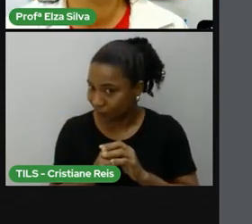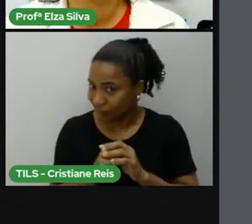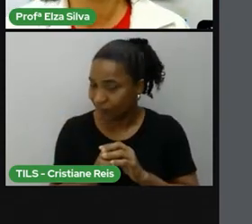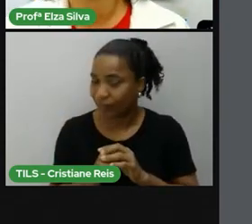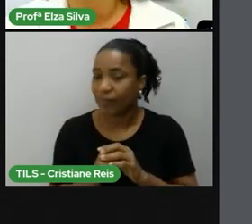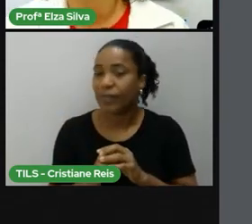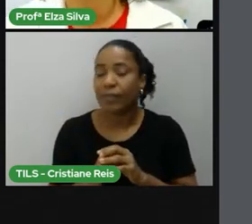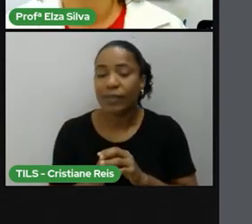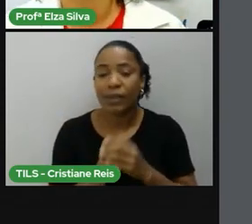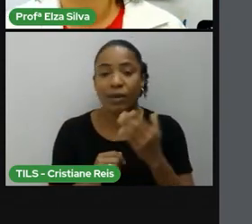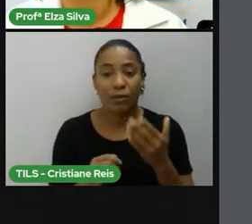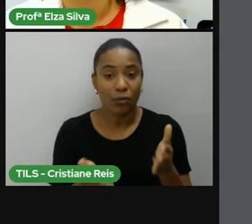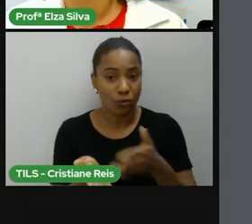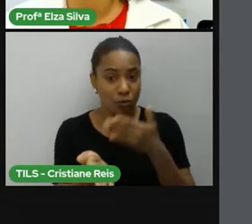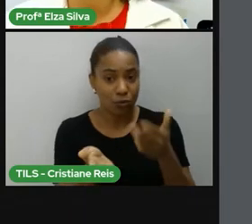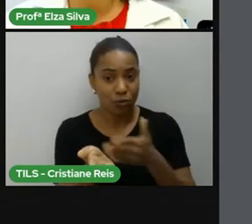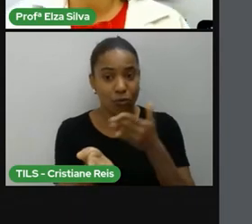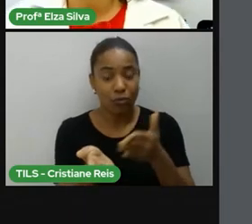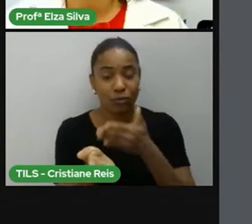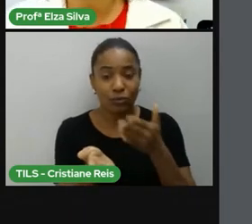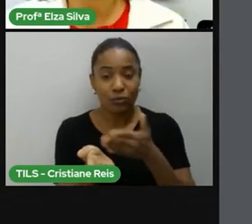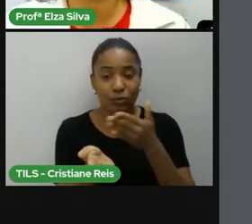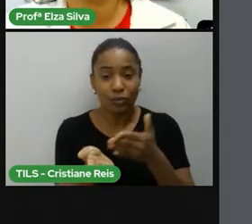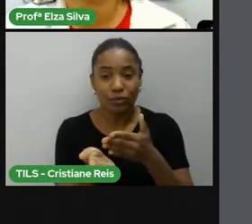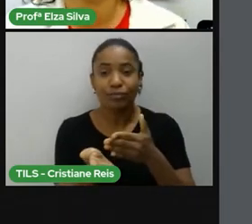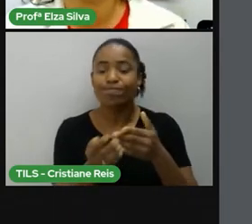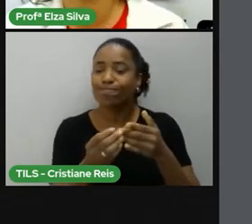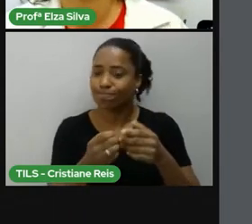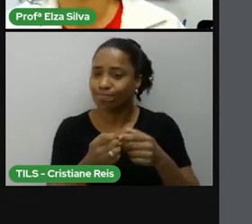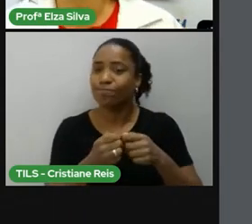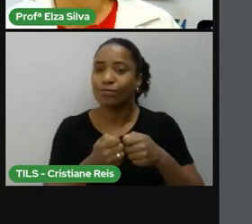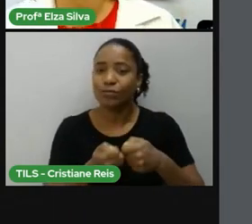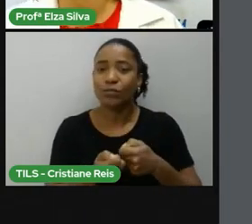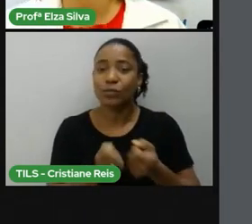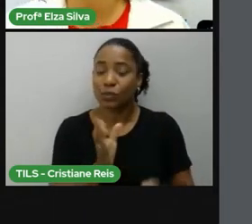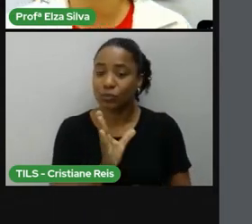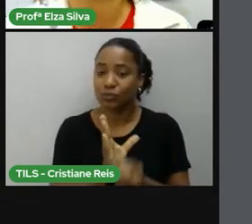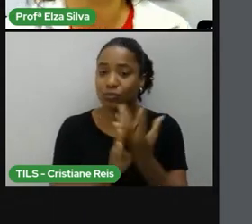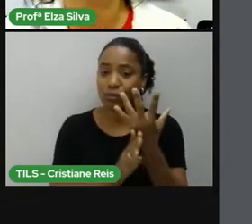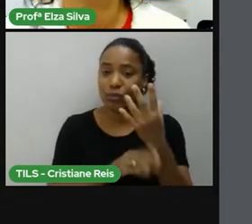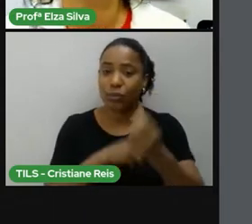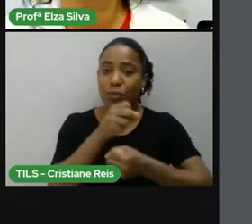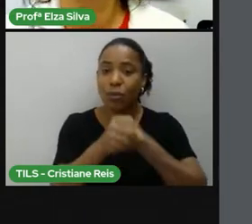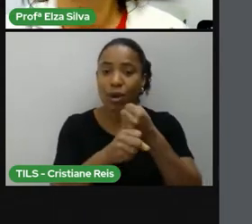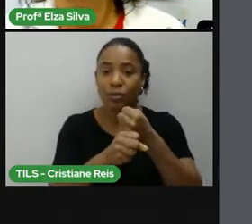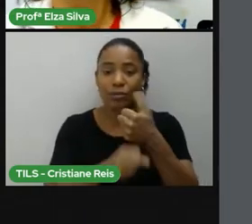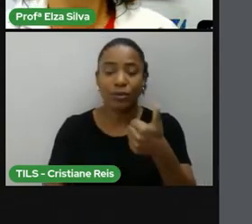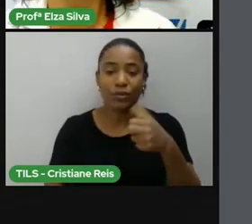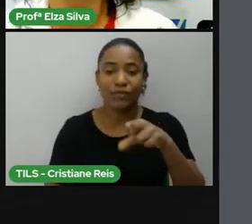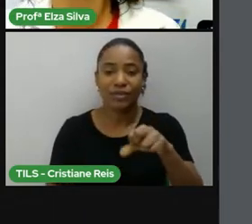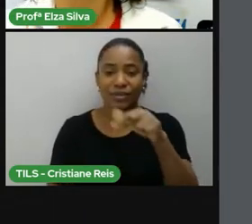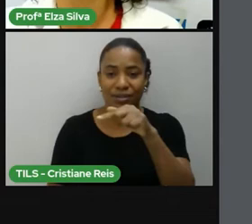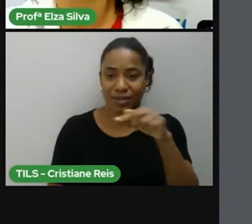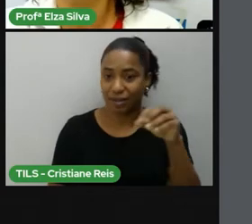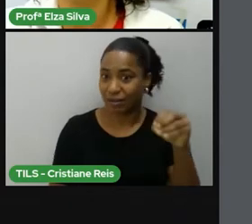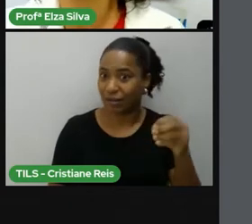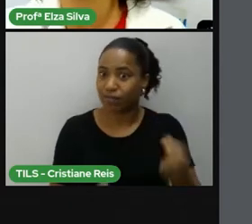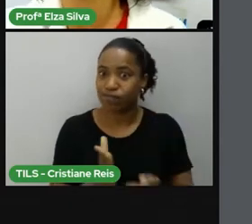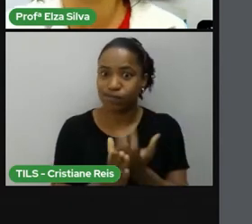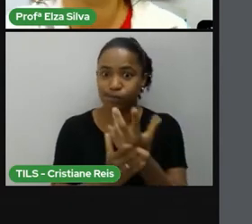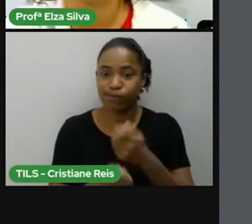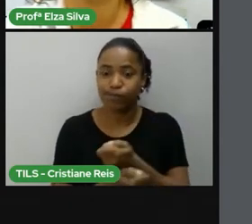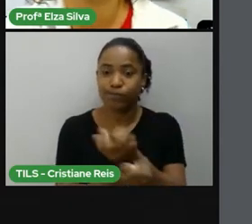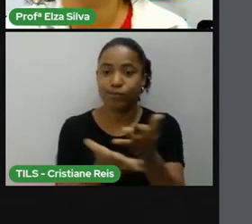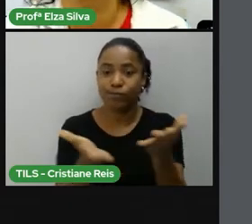Este livro ele foi publicado em 1970 e ele foi o primeiro